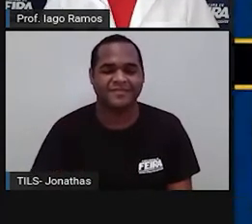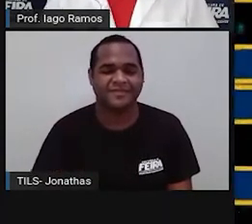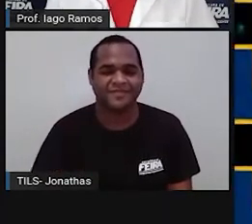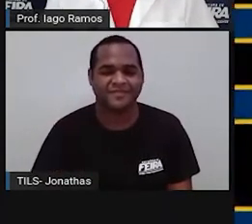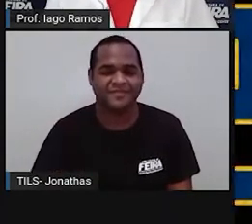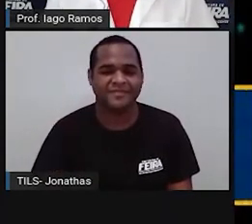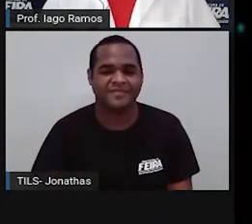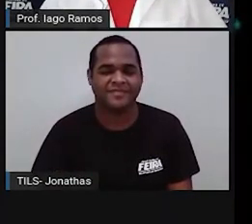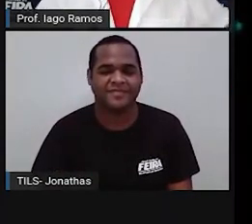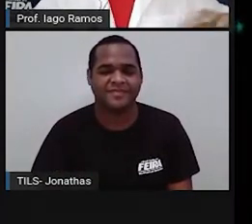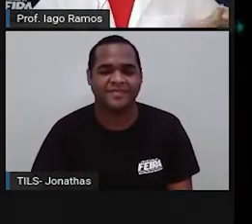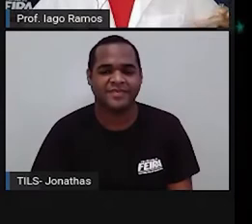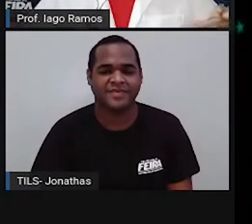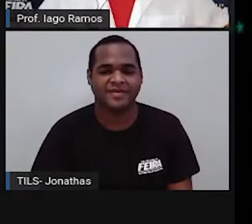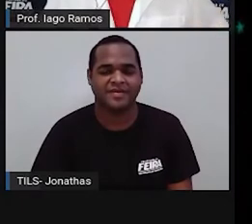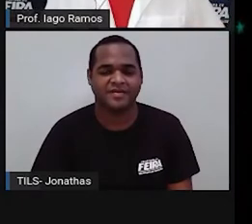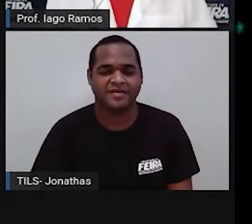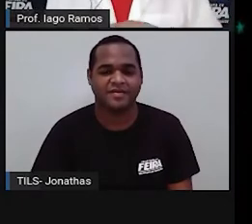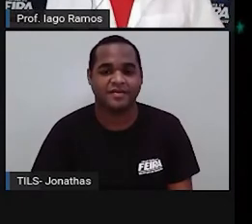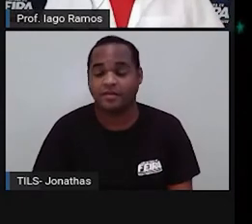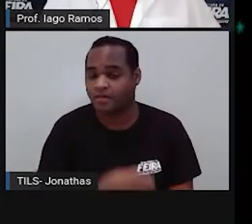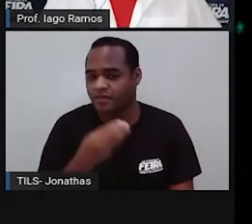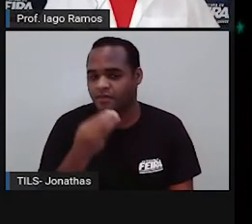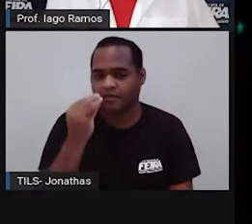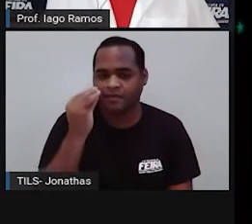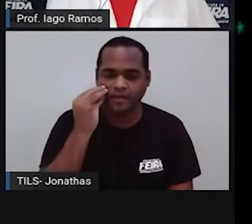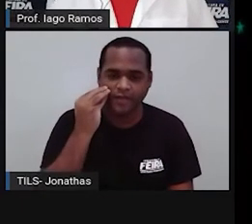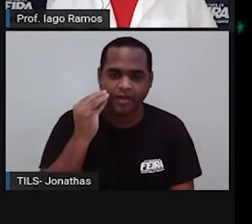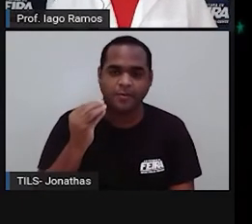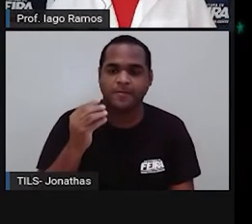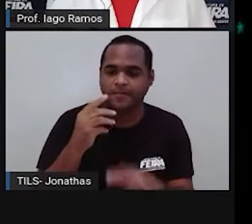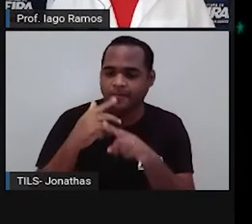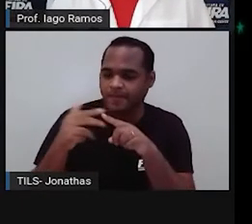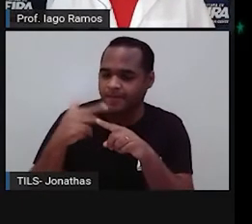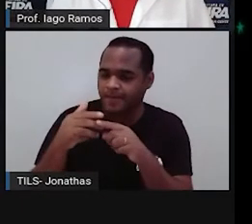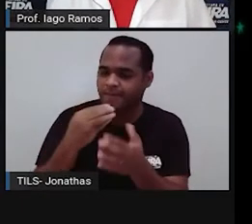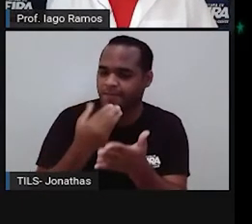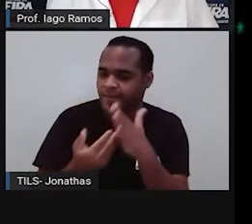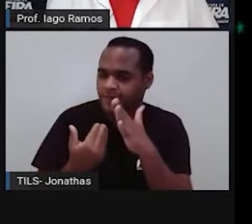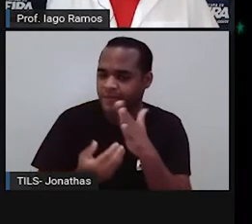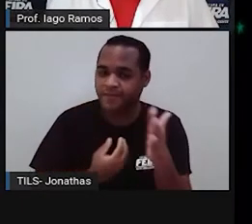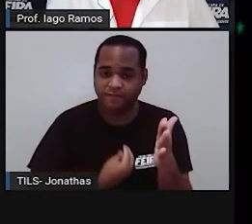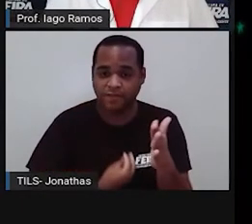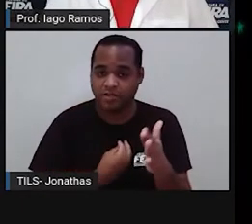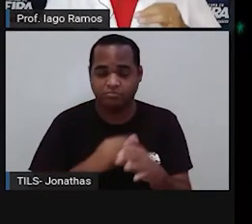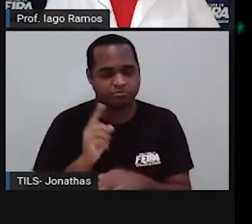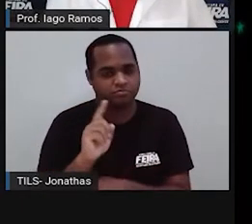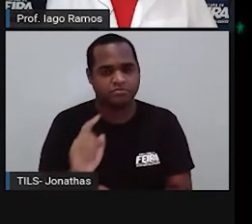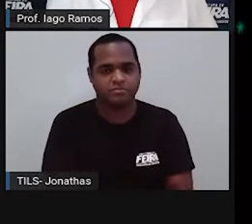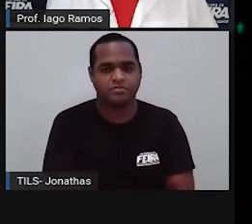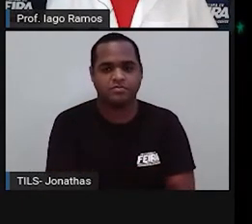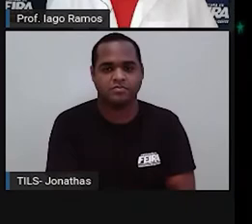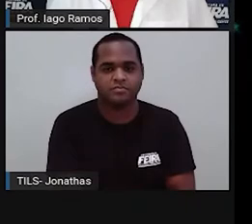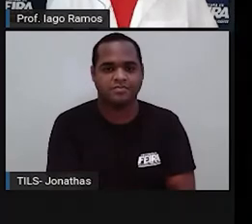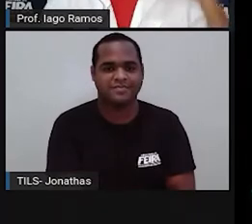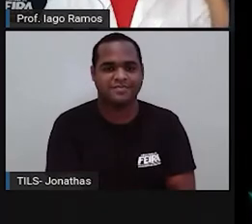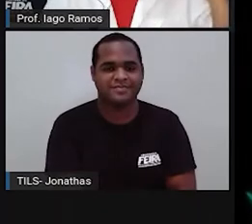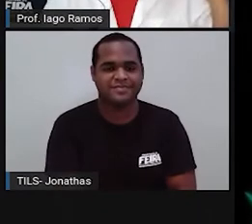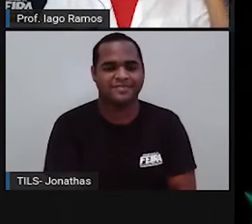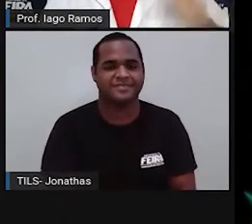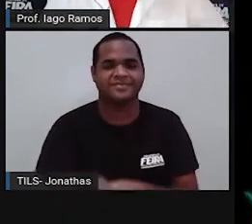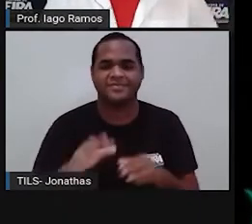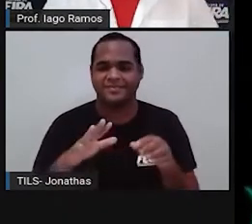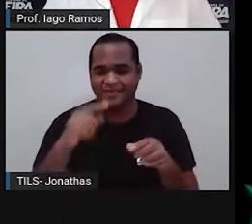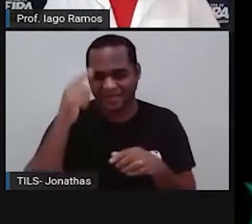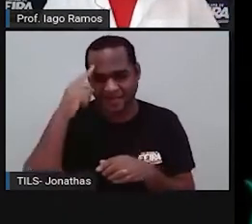Vamos lá. Vamos tentar dessa vez vencer sem perder nenhuma vida, tá bom? A famosa torre de Pisa na